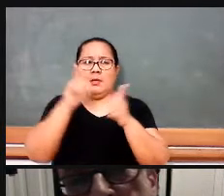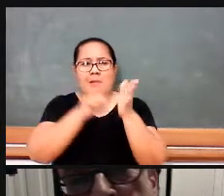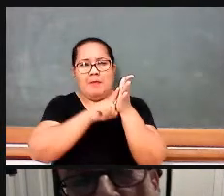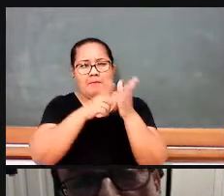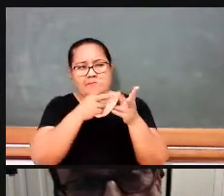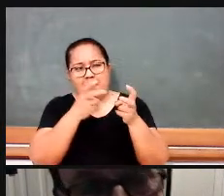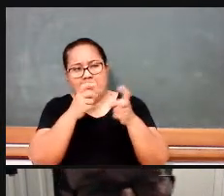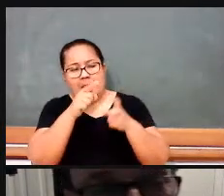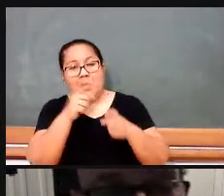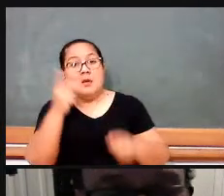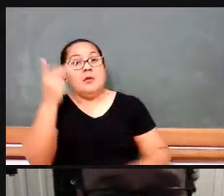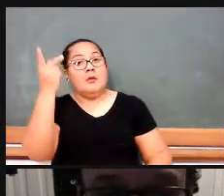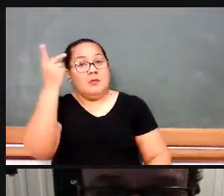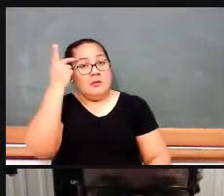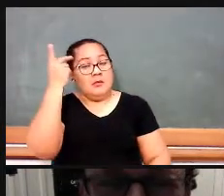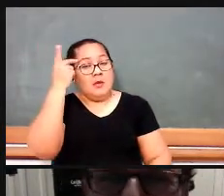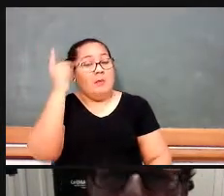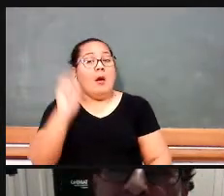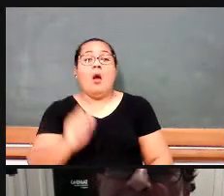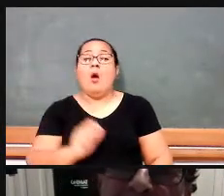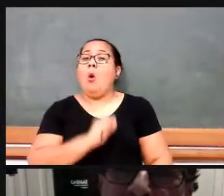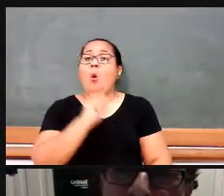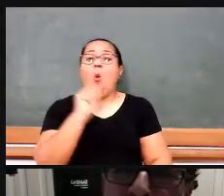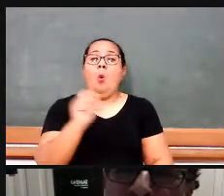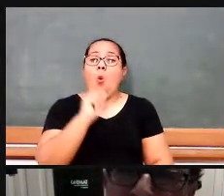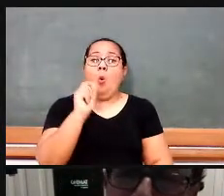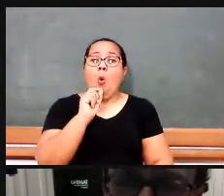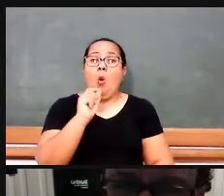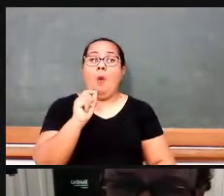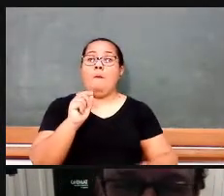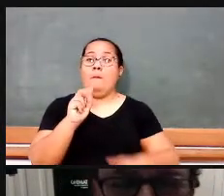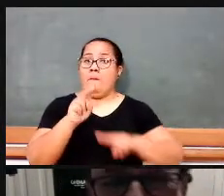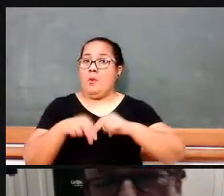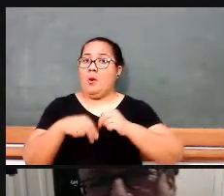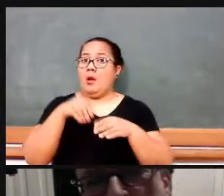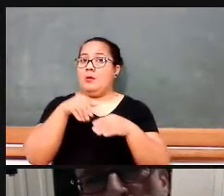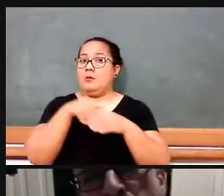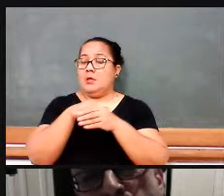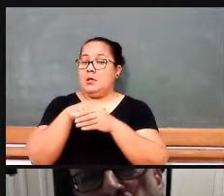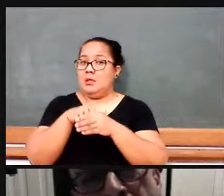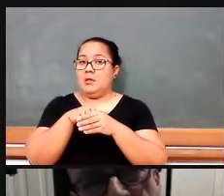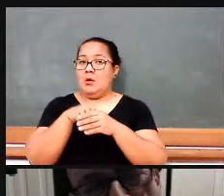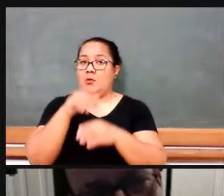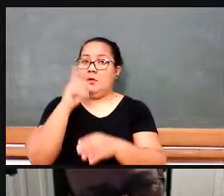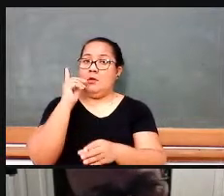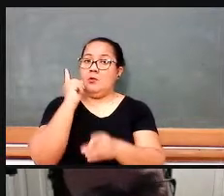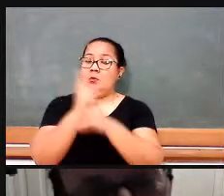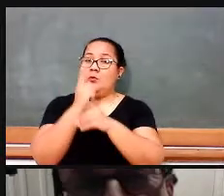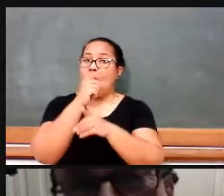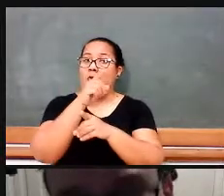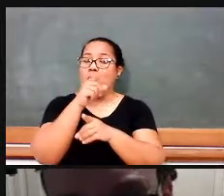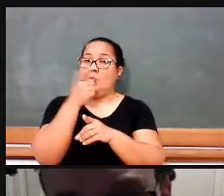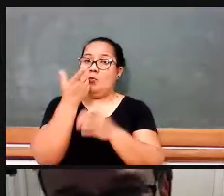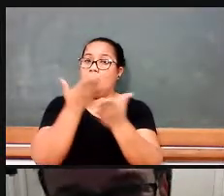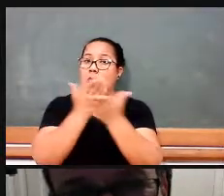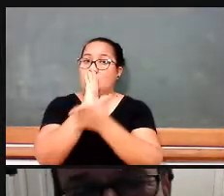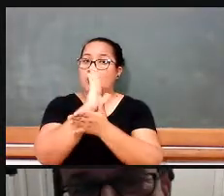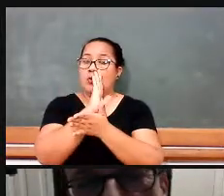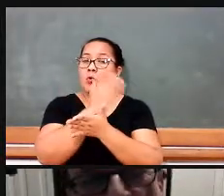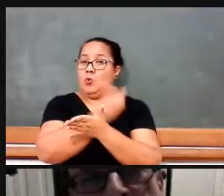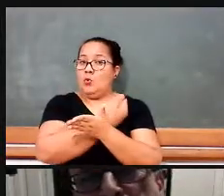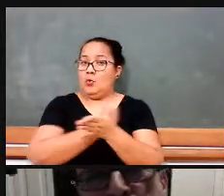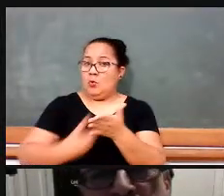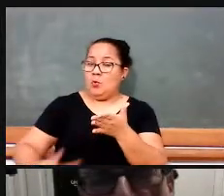O que vai acontecer? com a eleição direta, com a redemocratização,